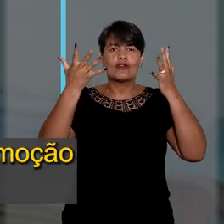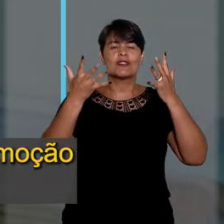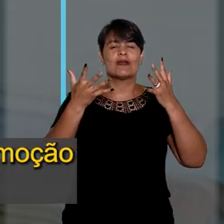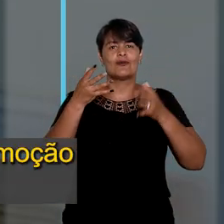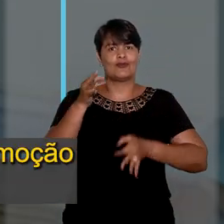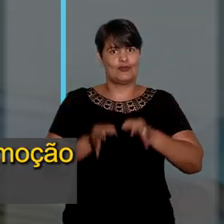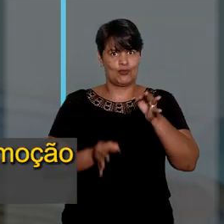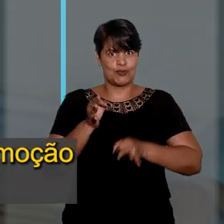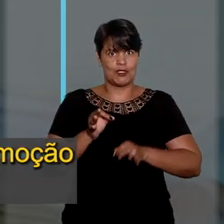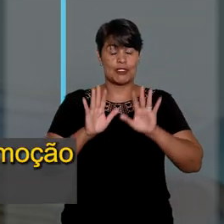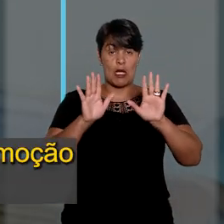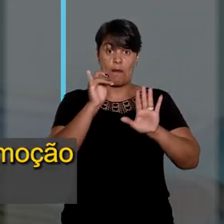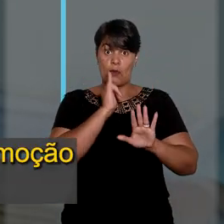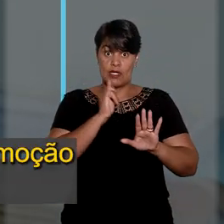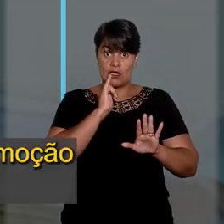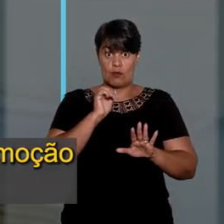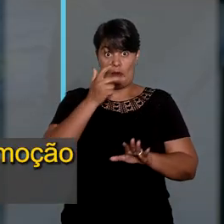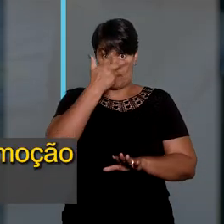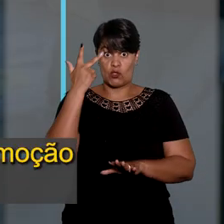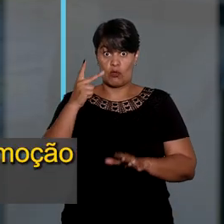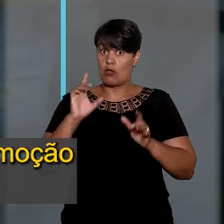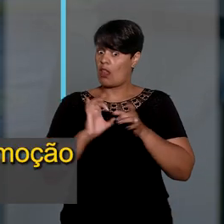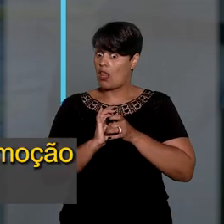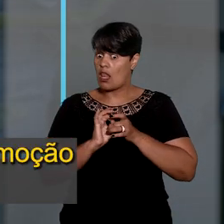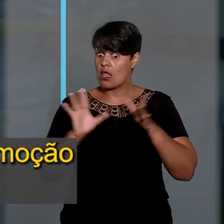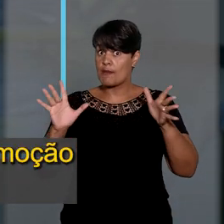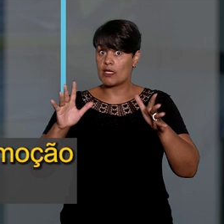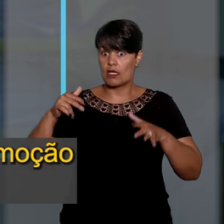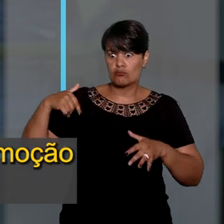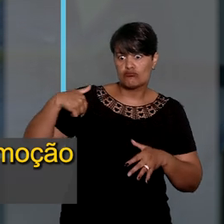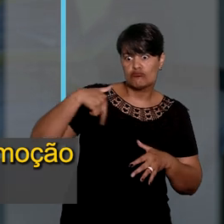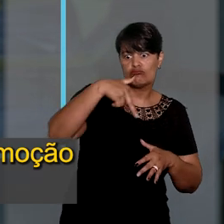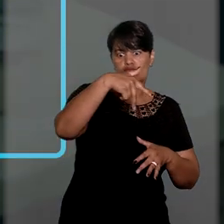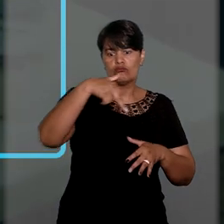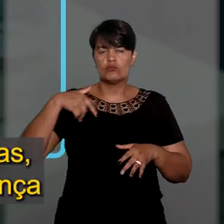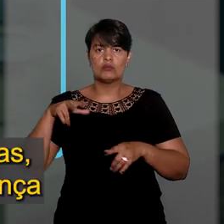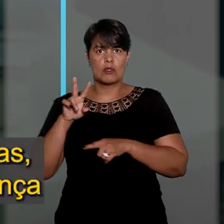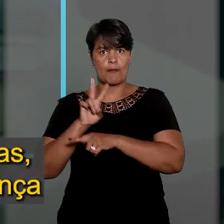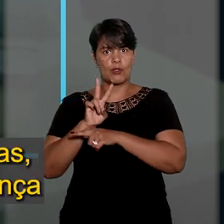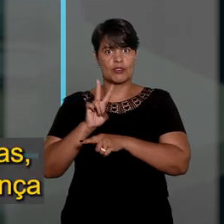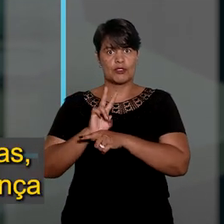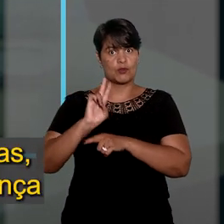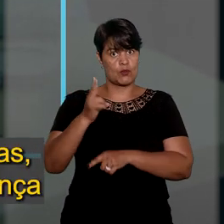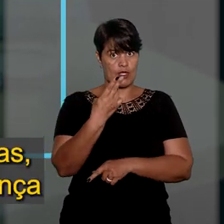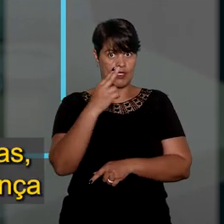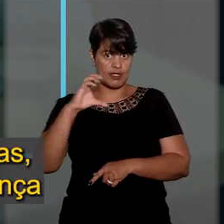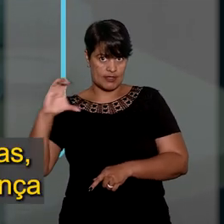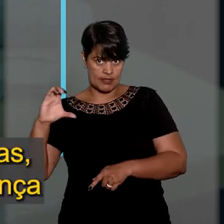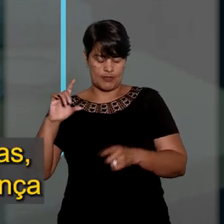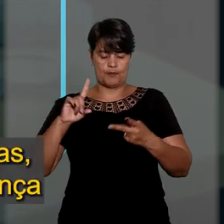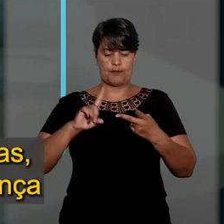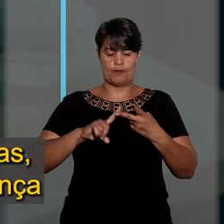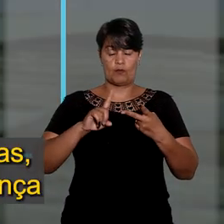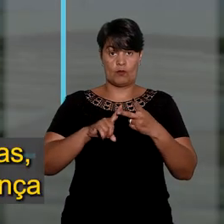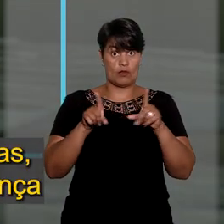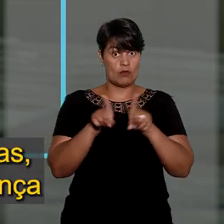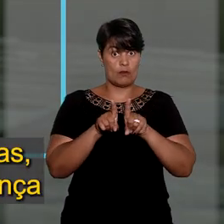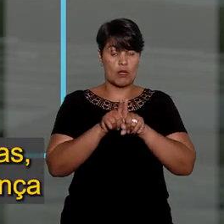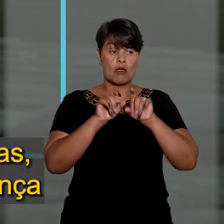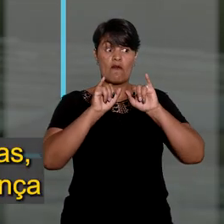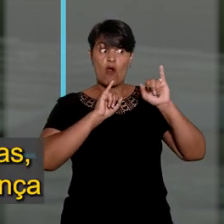que, com exceção da liberdade de locomoção protegida pelo habeas corpus e do direito de acesso a informações